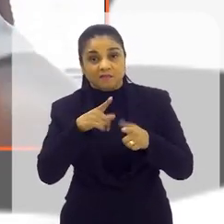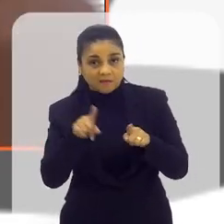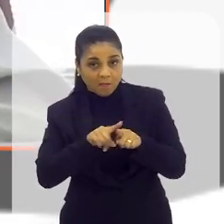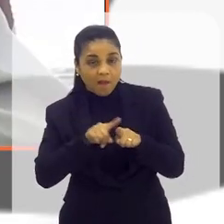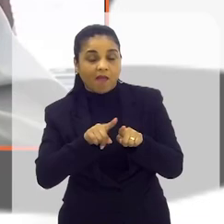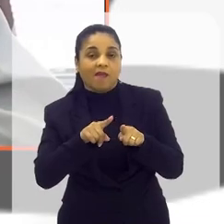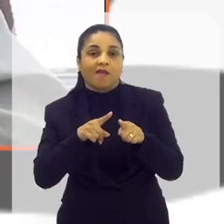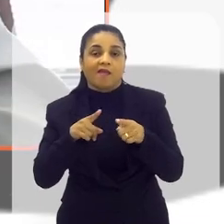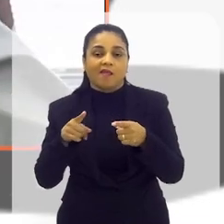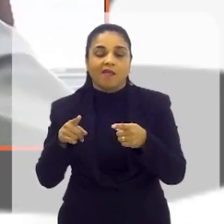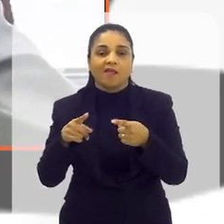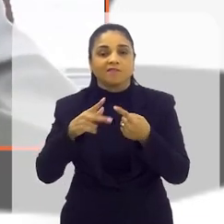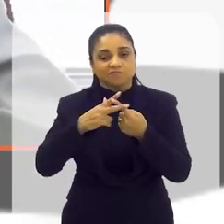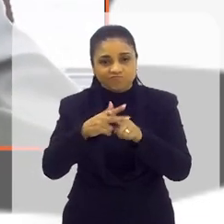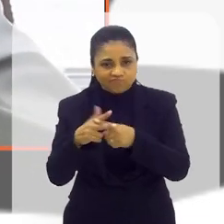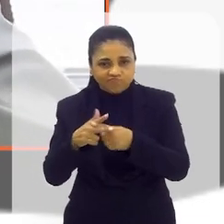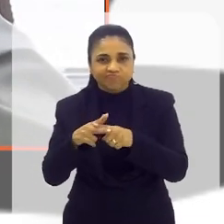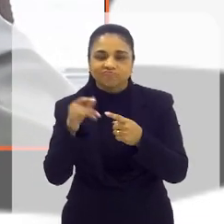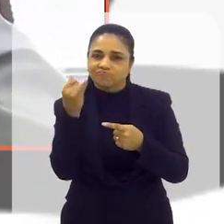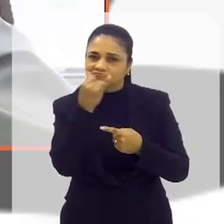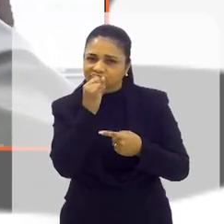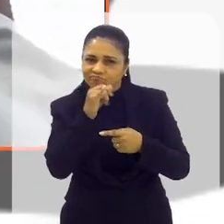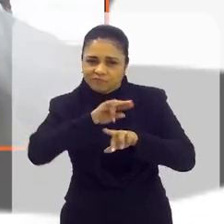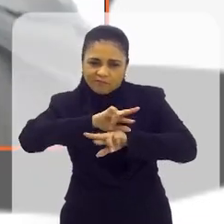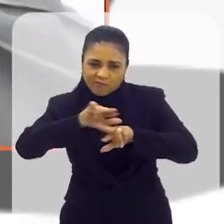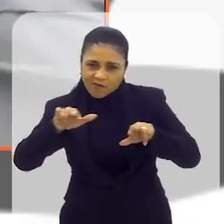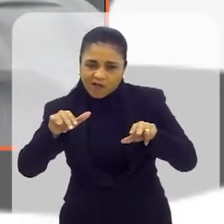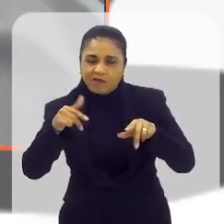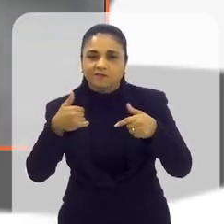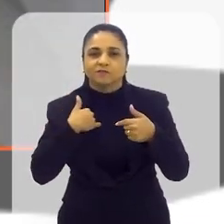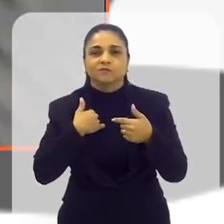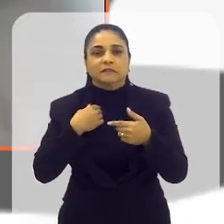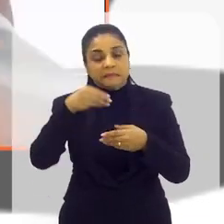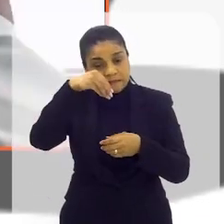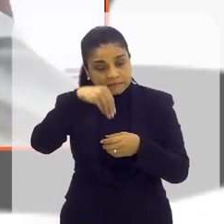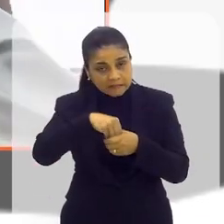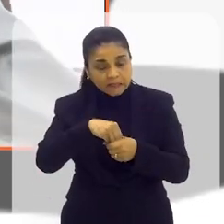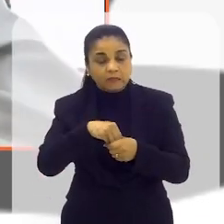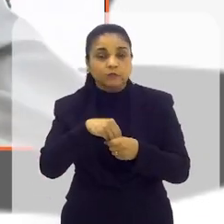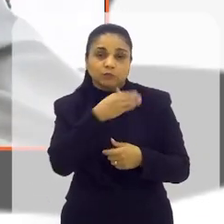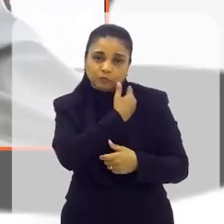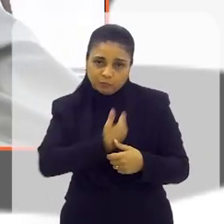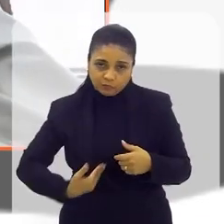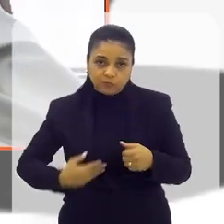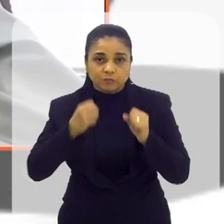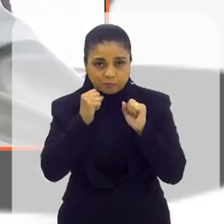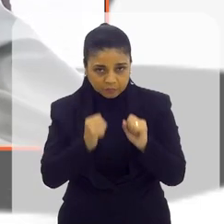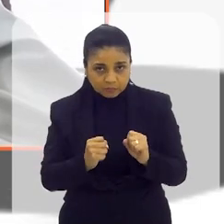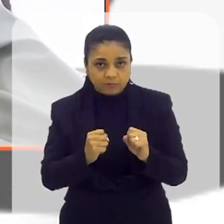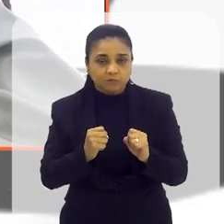Além de recuperar vários eletrodomésticos, tudo dentro do poder público, tudo